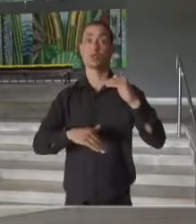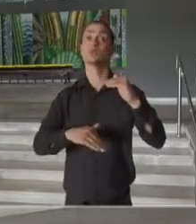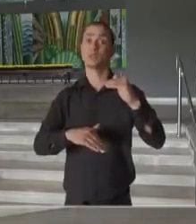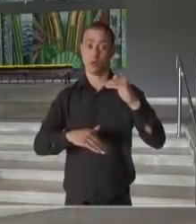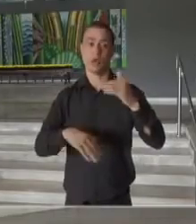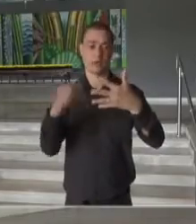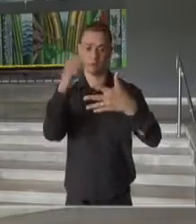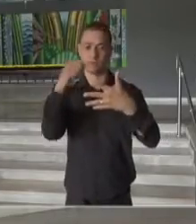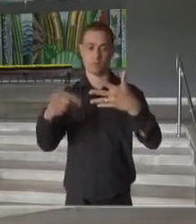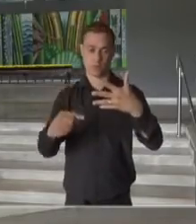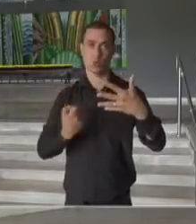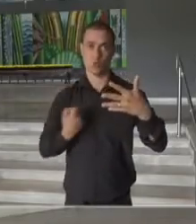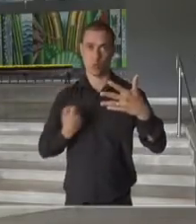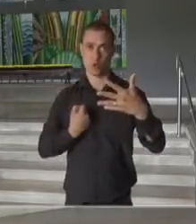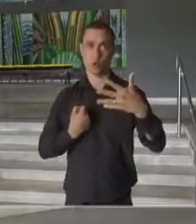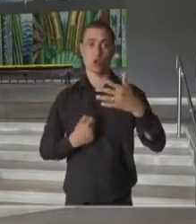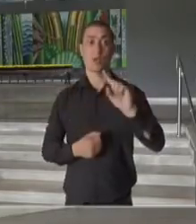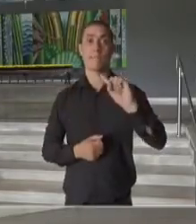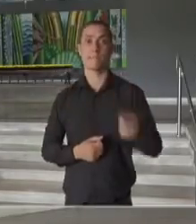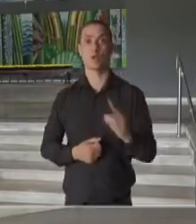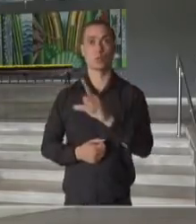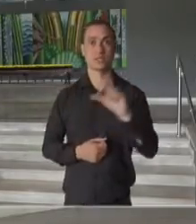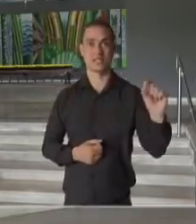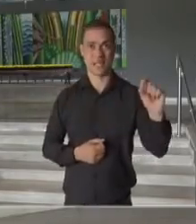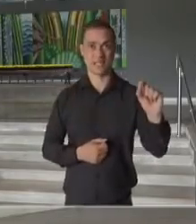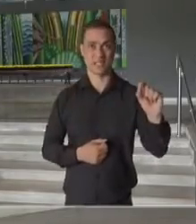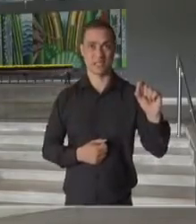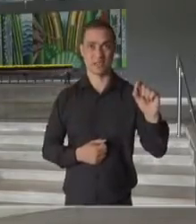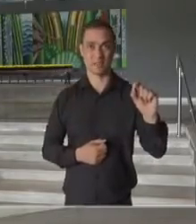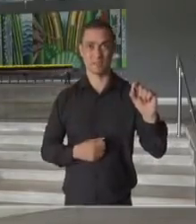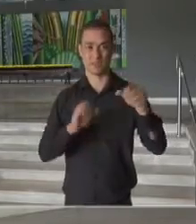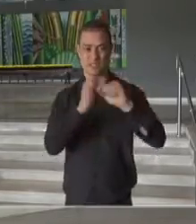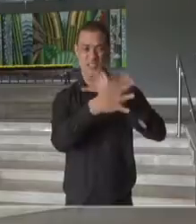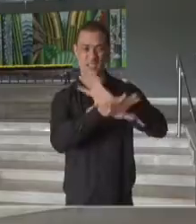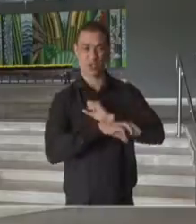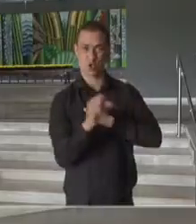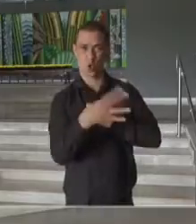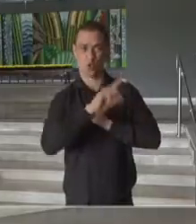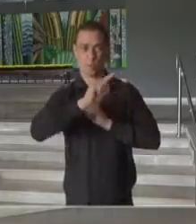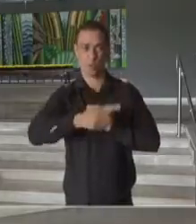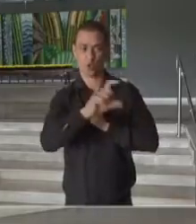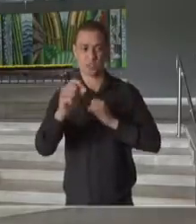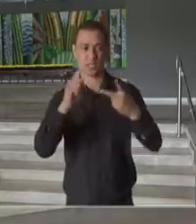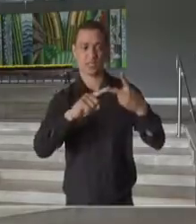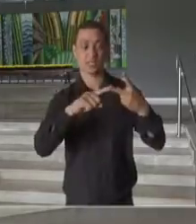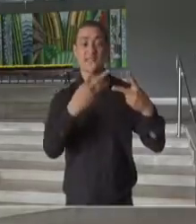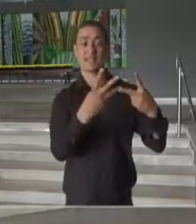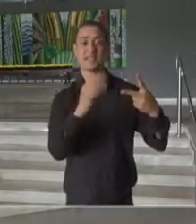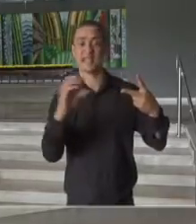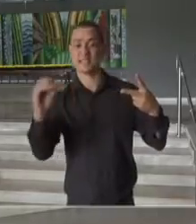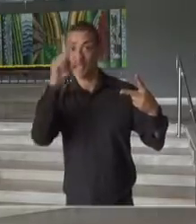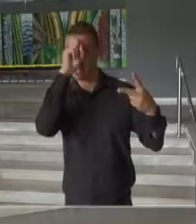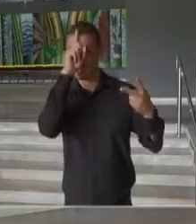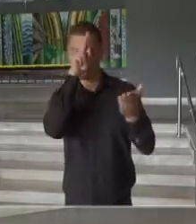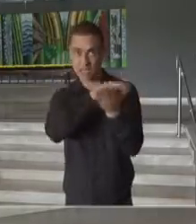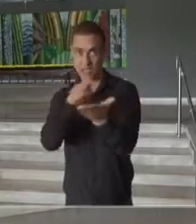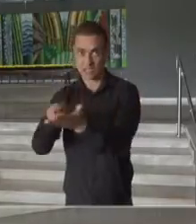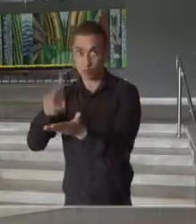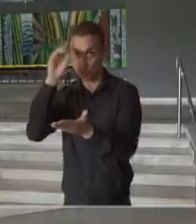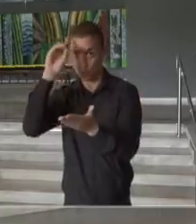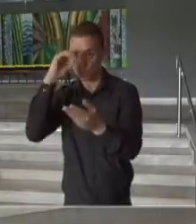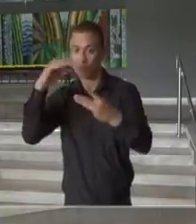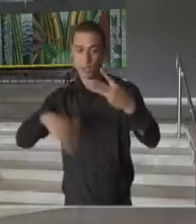são os indicadores. Ficar abaixo de 1.100 casos novos, ficar abaixo de 300 internações diárias,